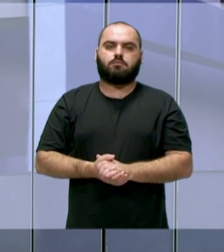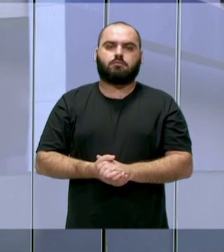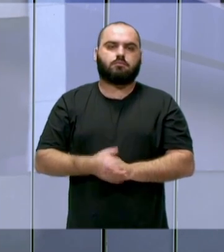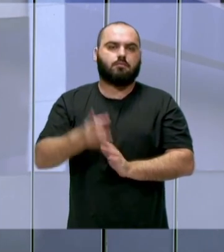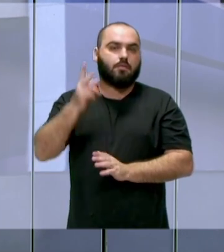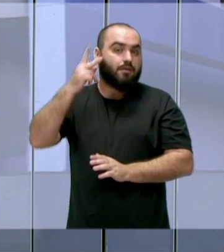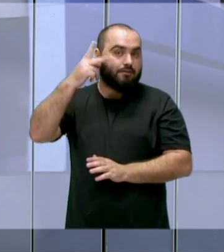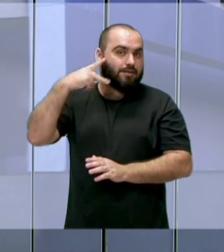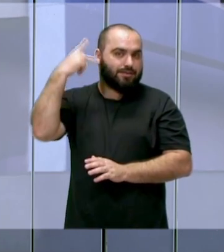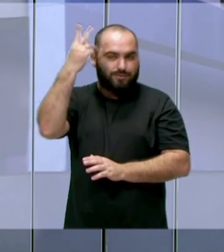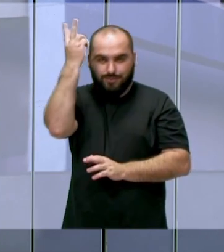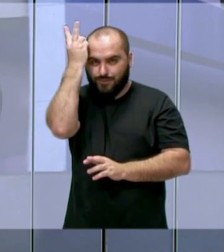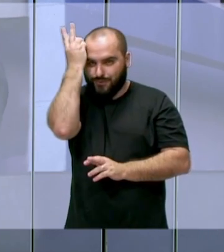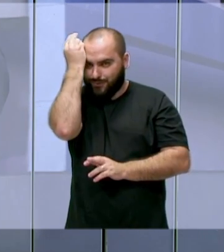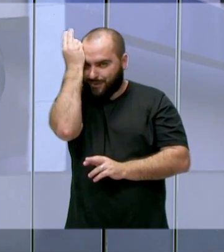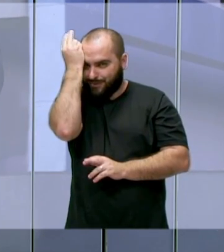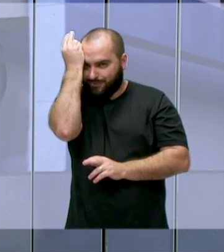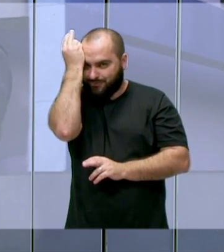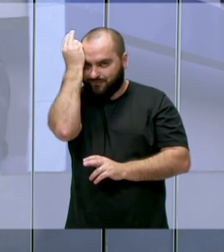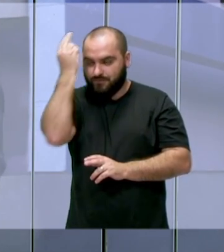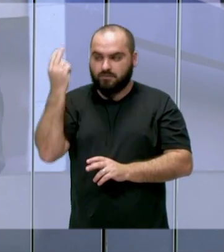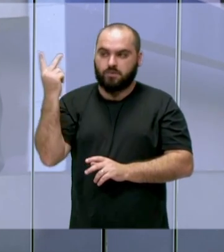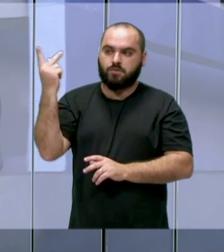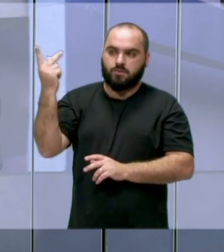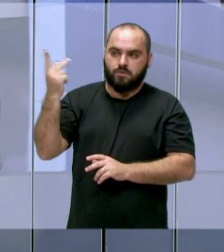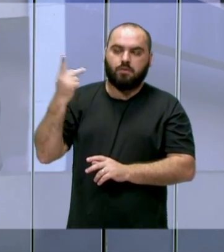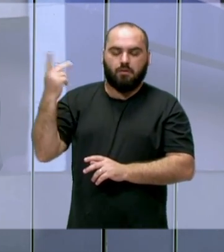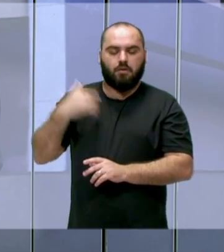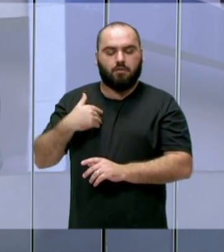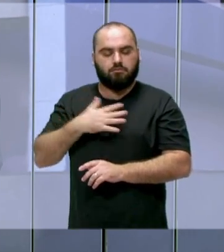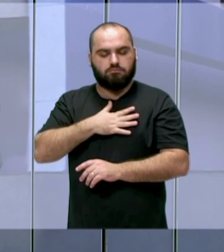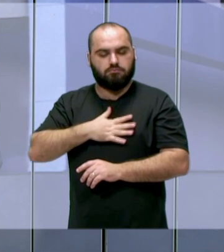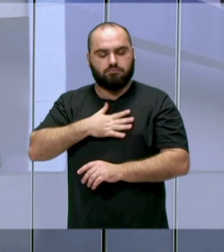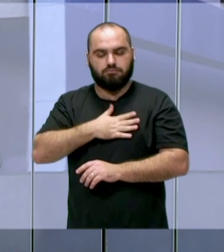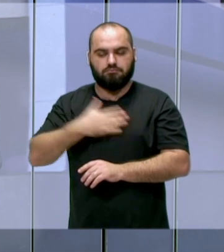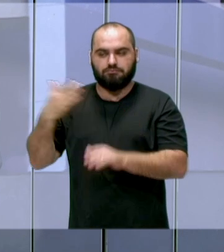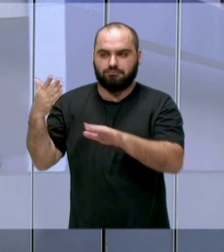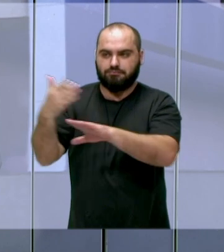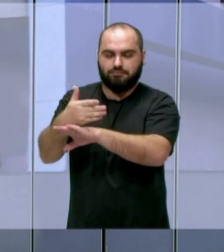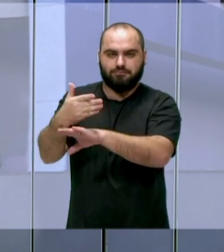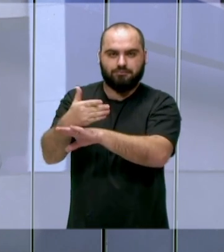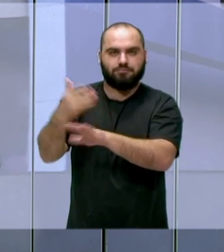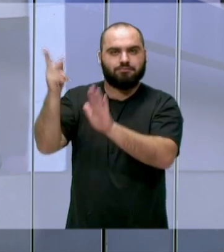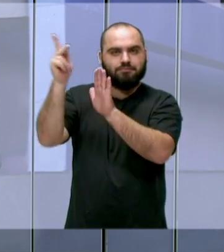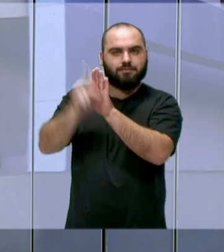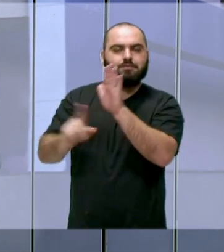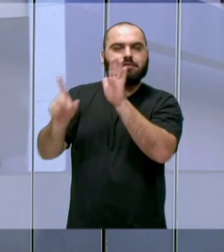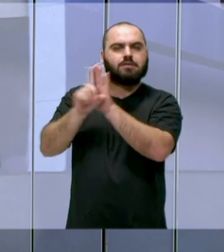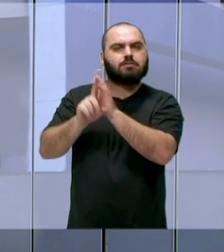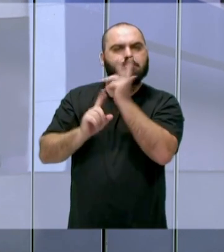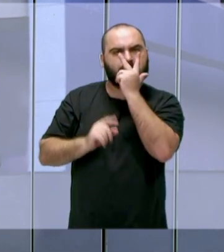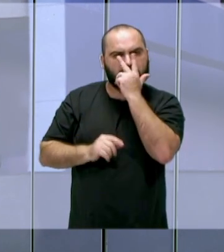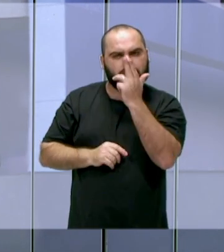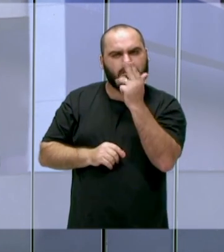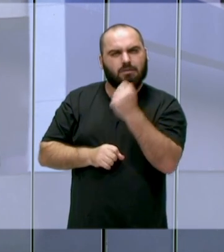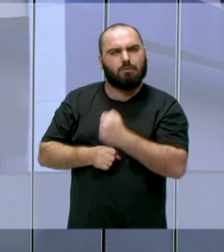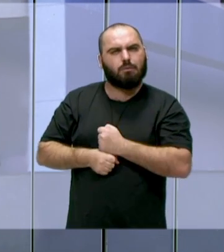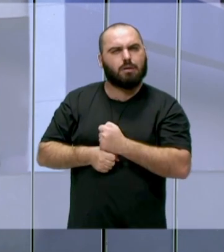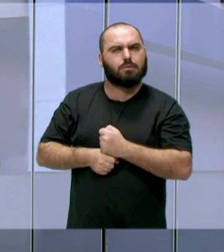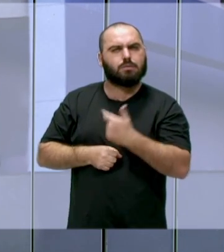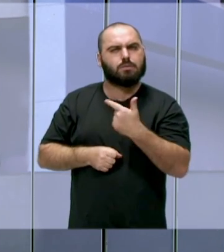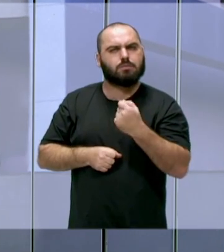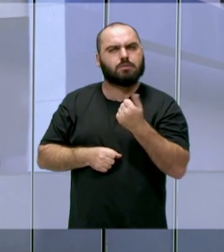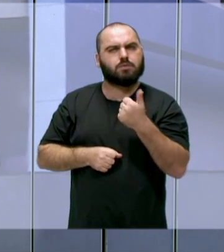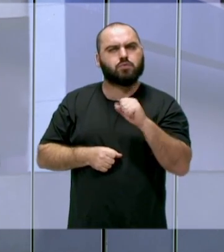sempre vereador Robson Coelho, a gente teve o prazer de participar de um projeto de lei, porque até então, se não me engano, era o ano de 2018,